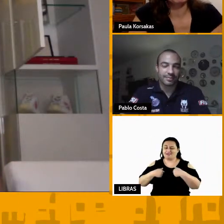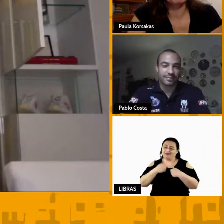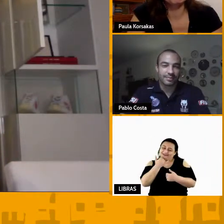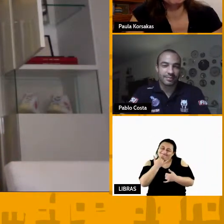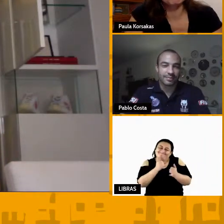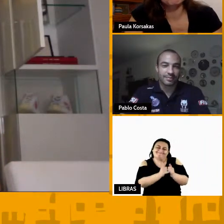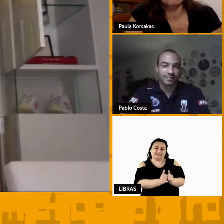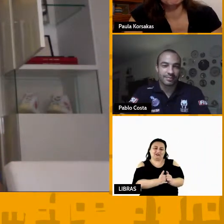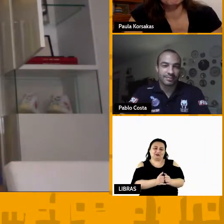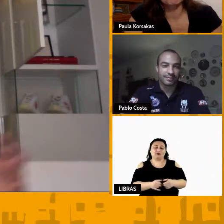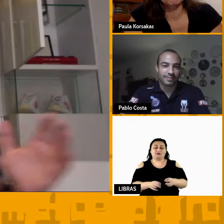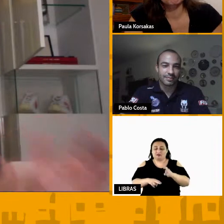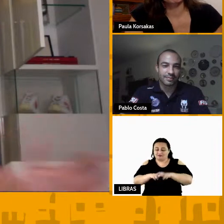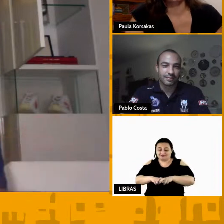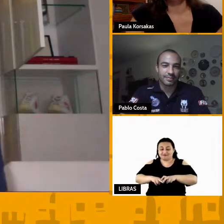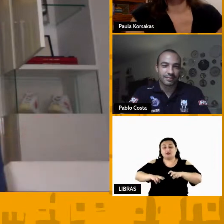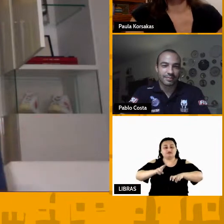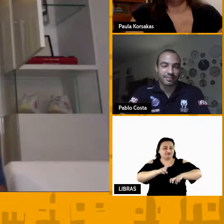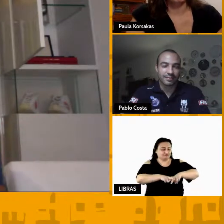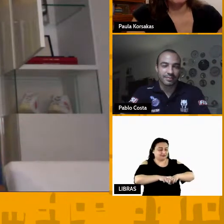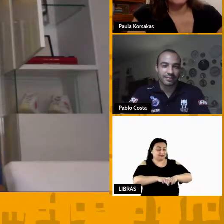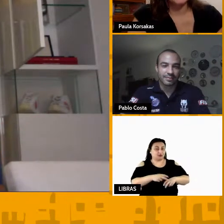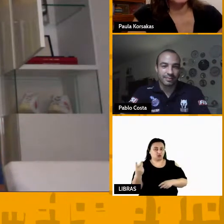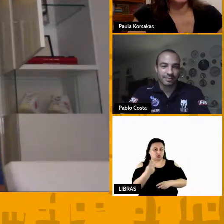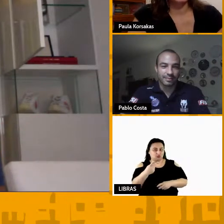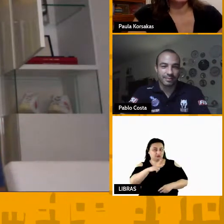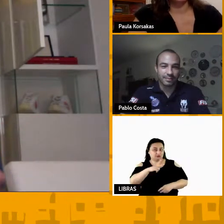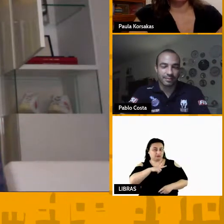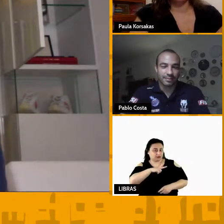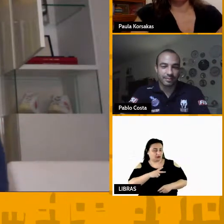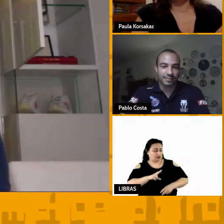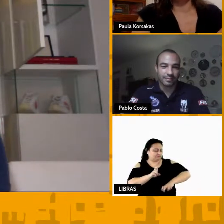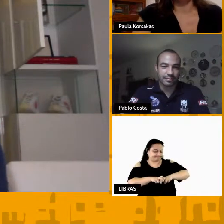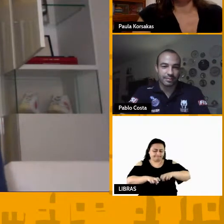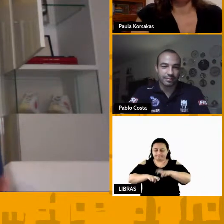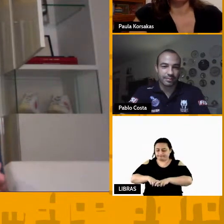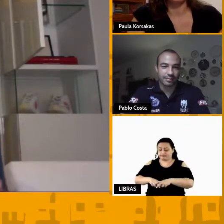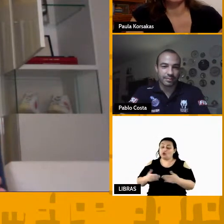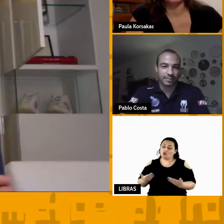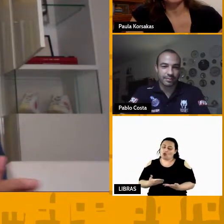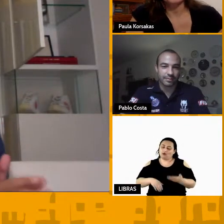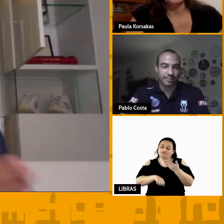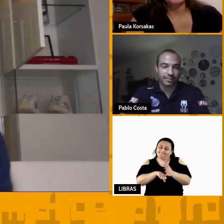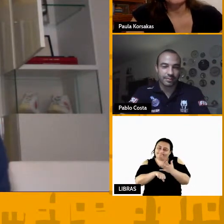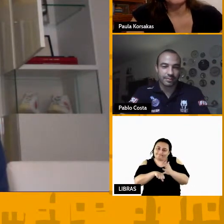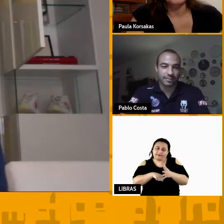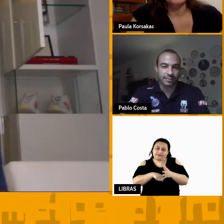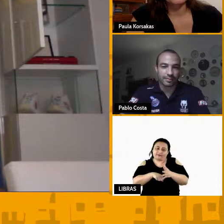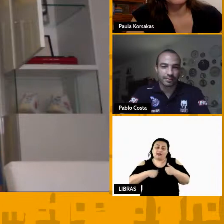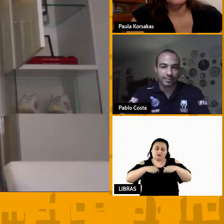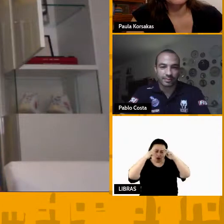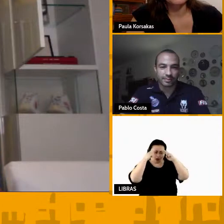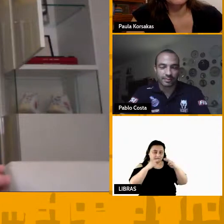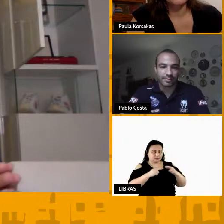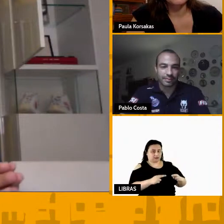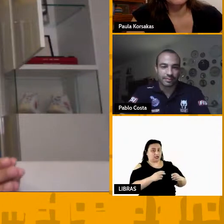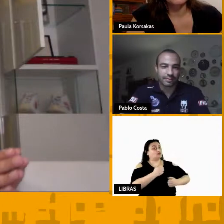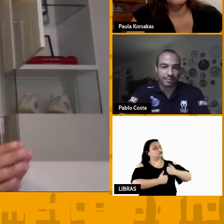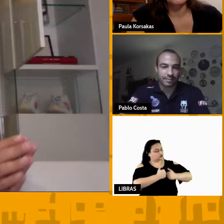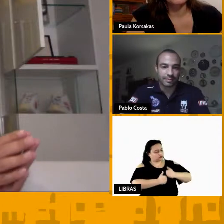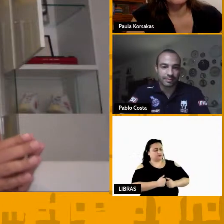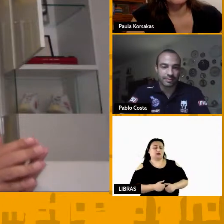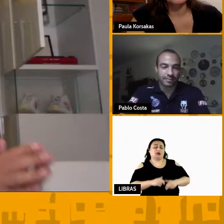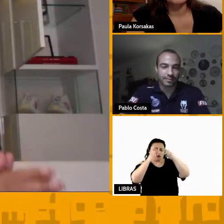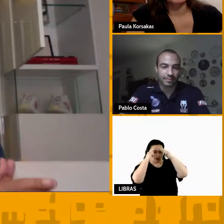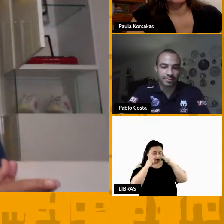cara, vamos sentar aqui, aí eu sentava só eu com o jogador, hoje eu sou técnico, eu vou te respeitar como jogador, eu vou